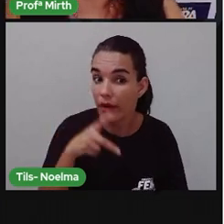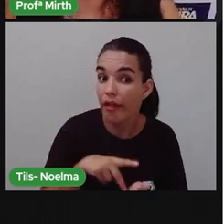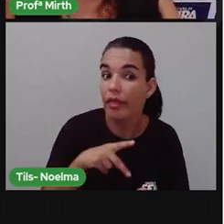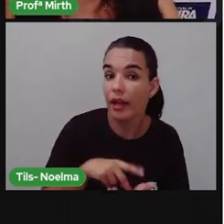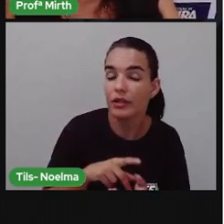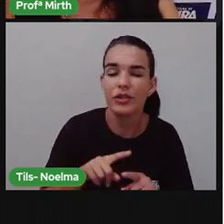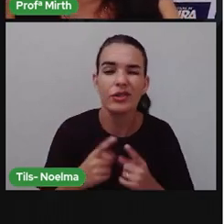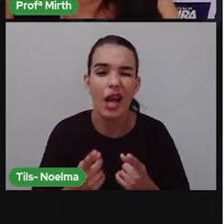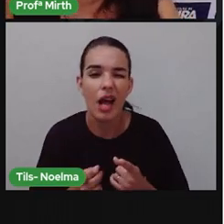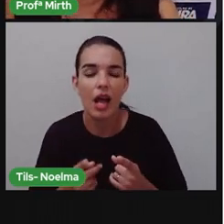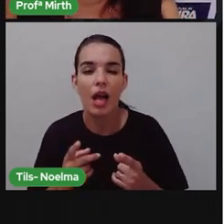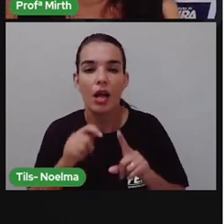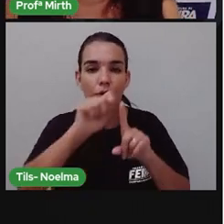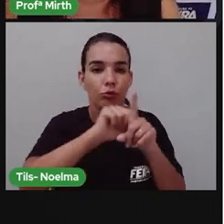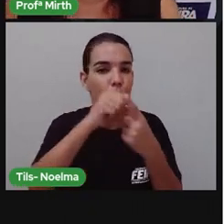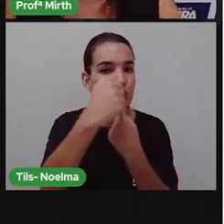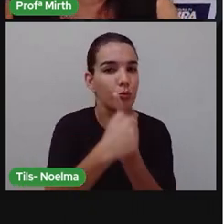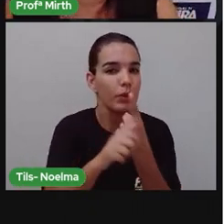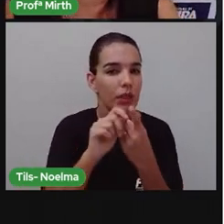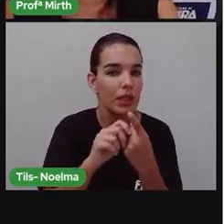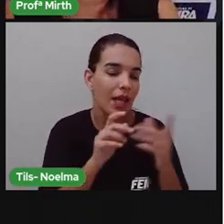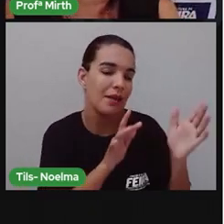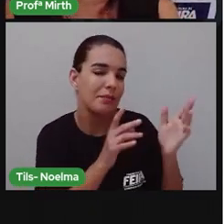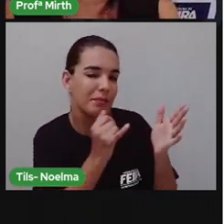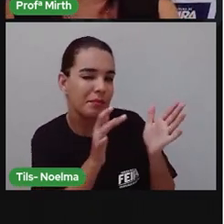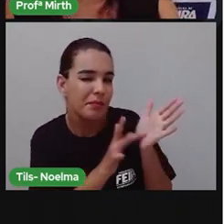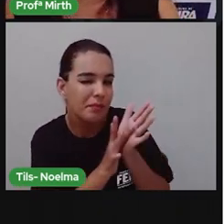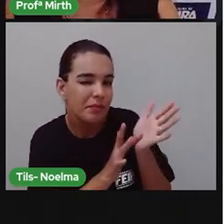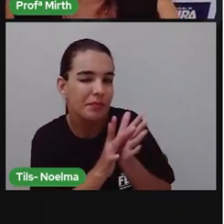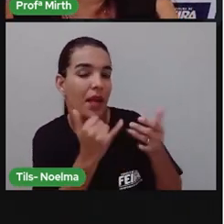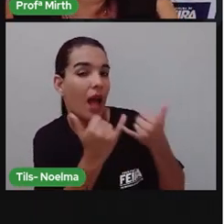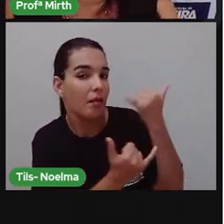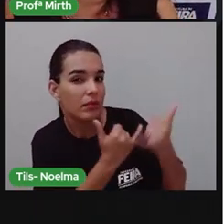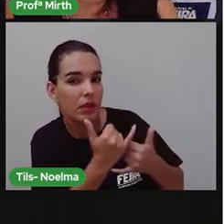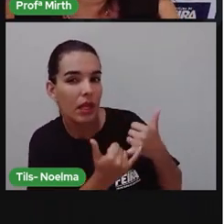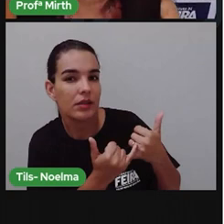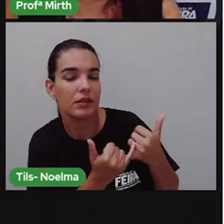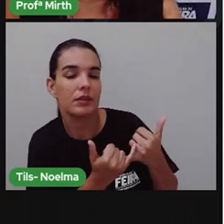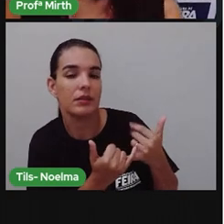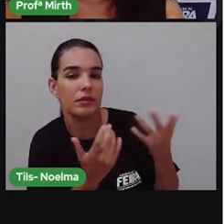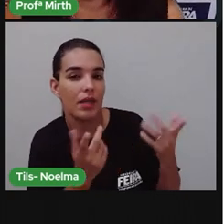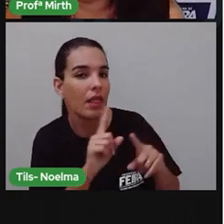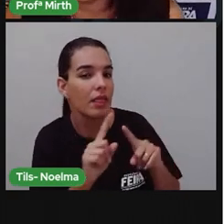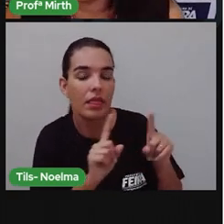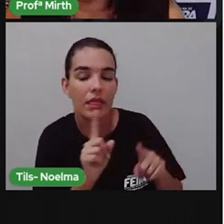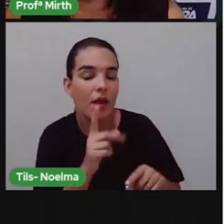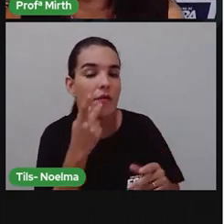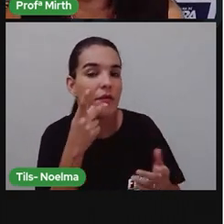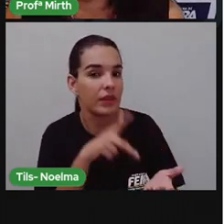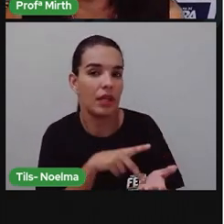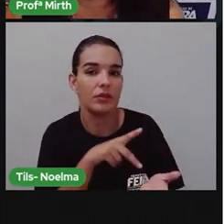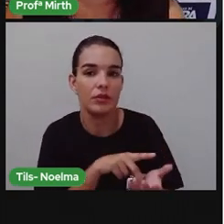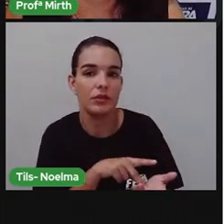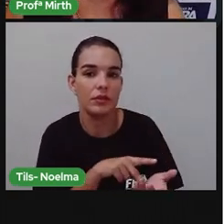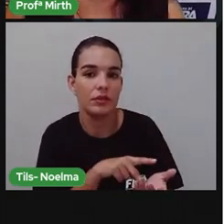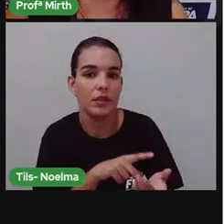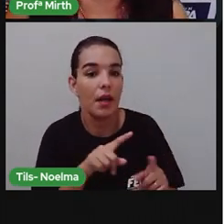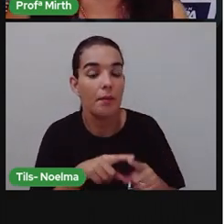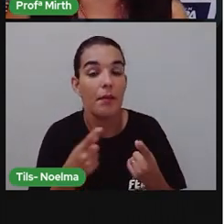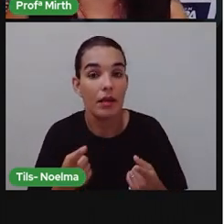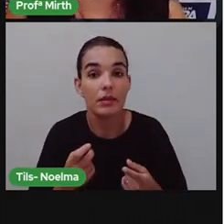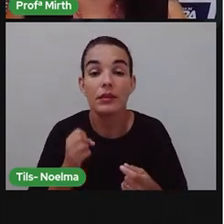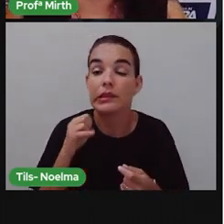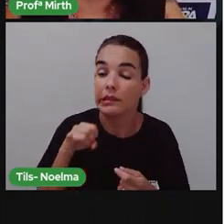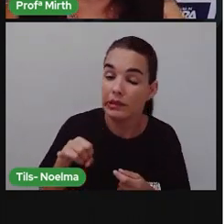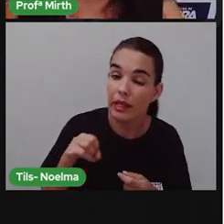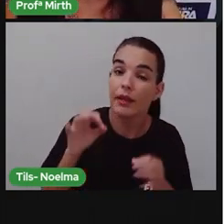Já o diário de um banana, é uma história fictícia. Então, fictícia é o quê, pró? Que não é verdade. Mas se